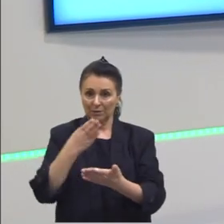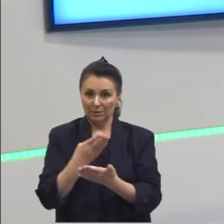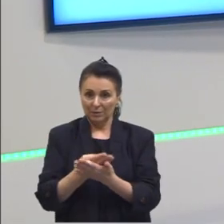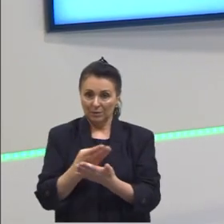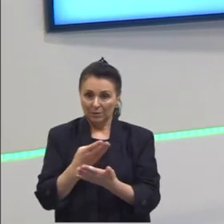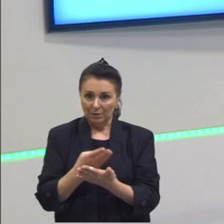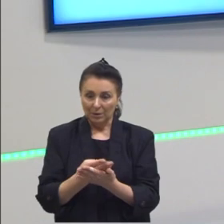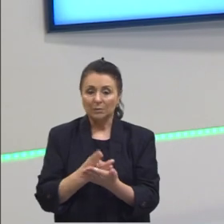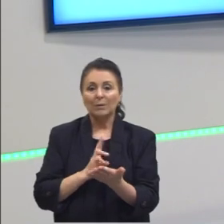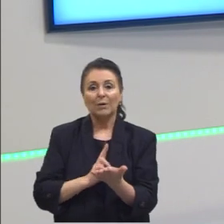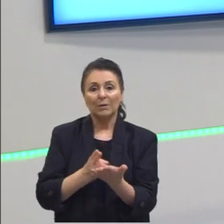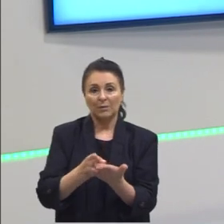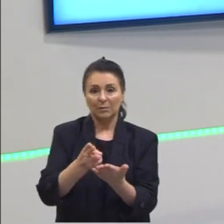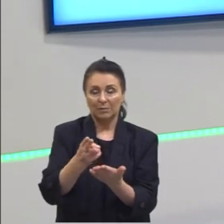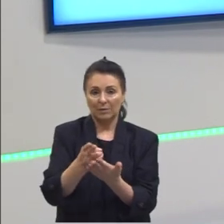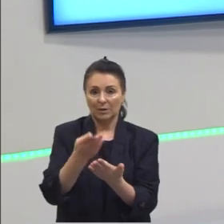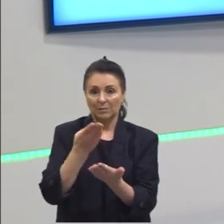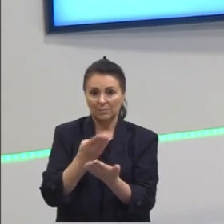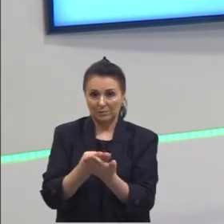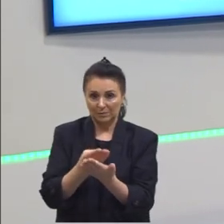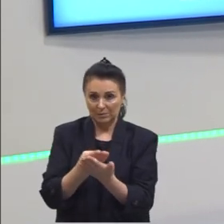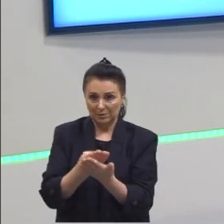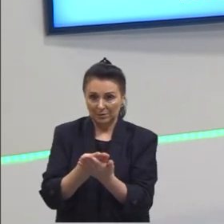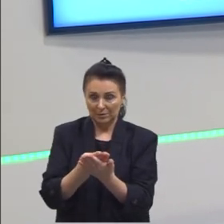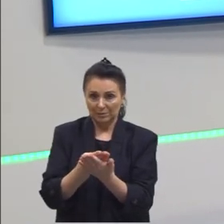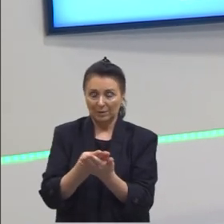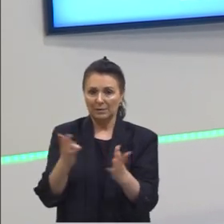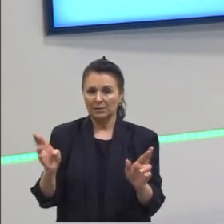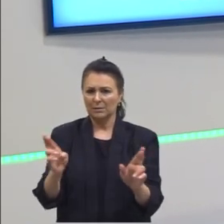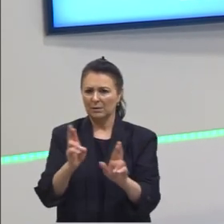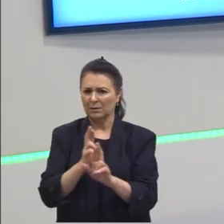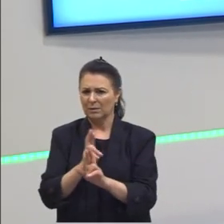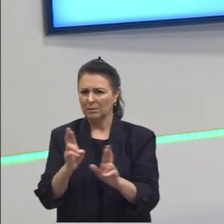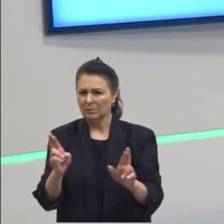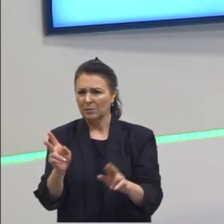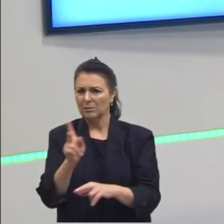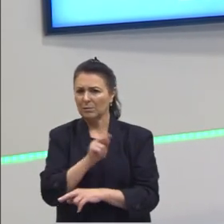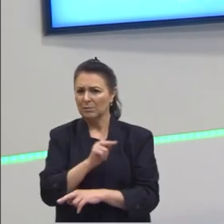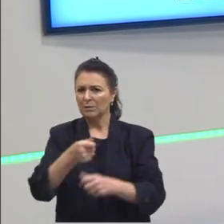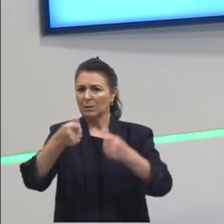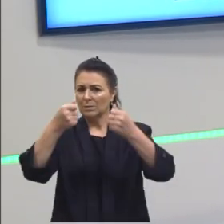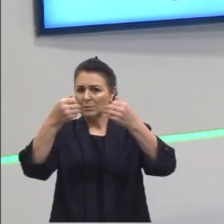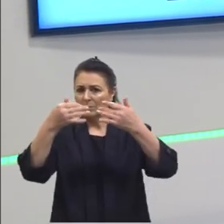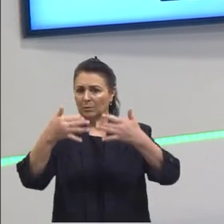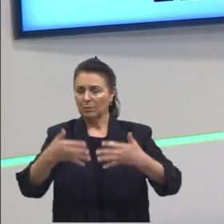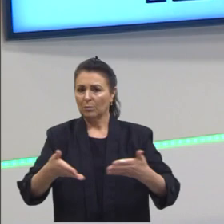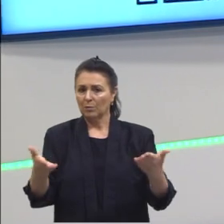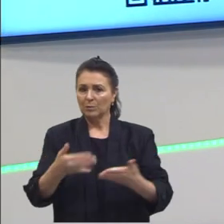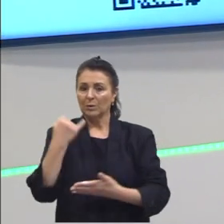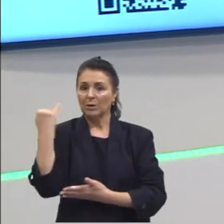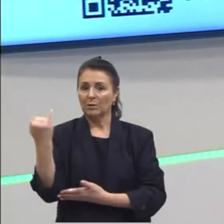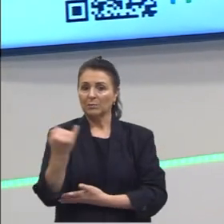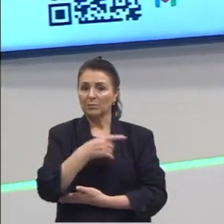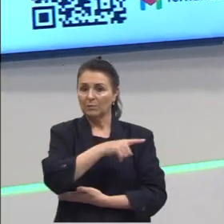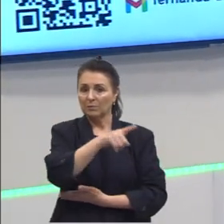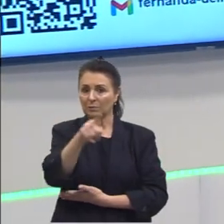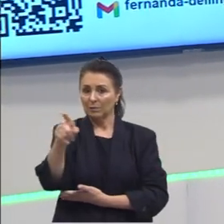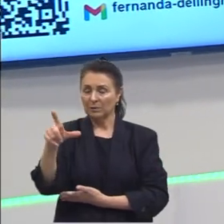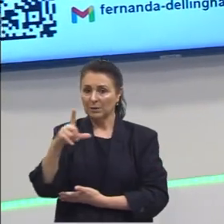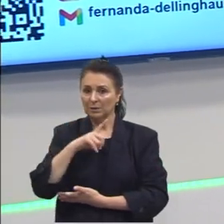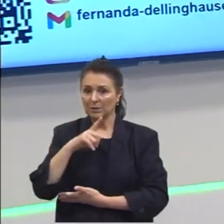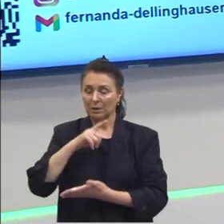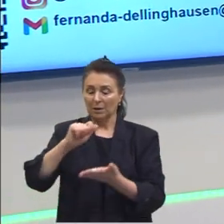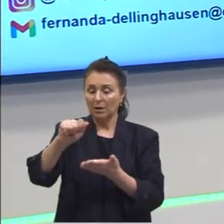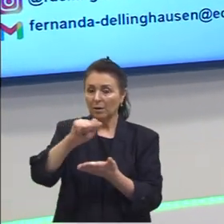nós vamos dar continuidade ainda, a essas relações que nós determinamos na aula de hoje. É importante que vocês tenham aí as